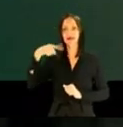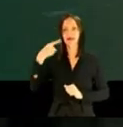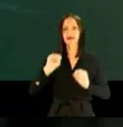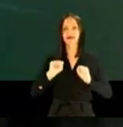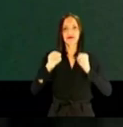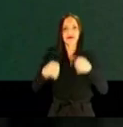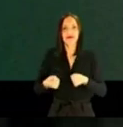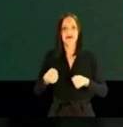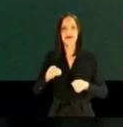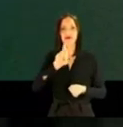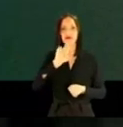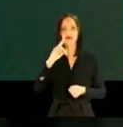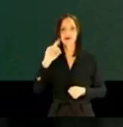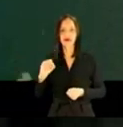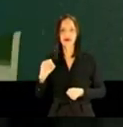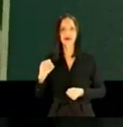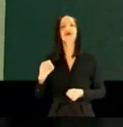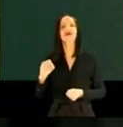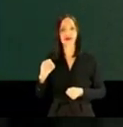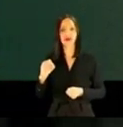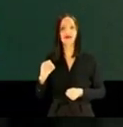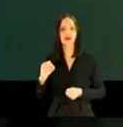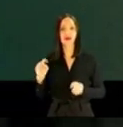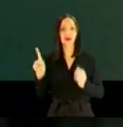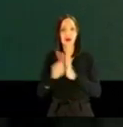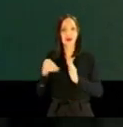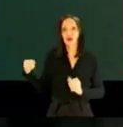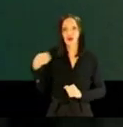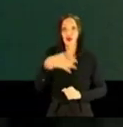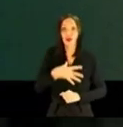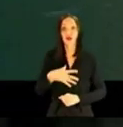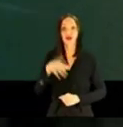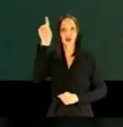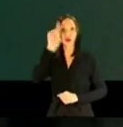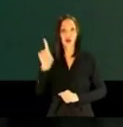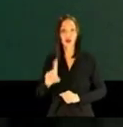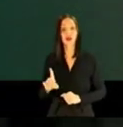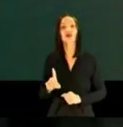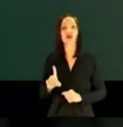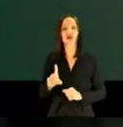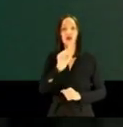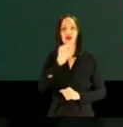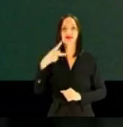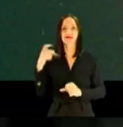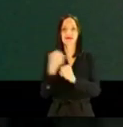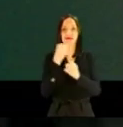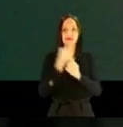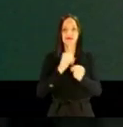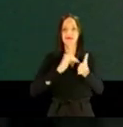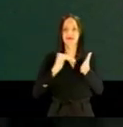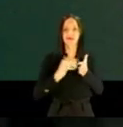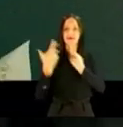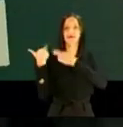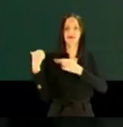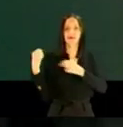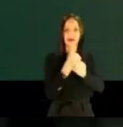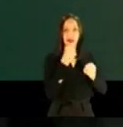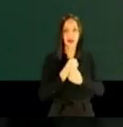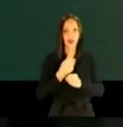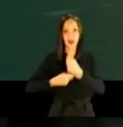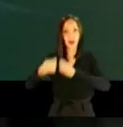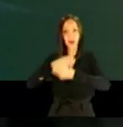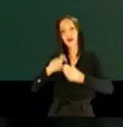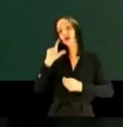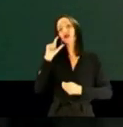Ah, o advogado que defende Elaine nesse processo é Ricardo de Menezes, atual diretor jurídico da SP Obras,